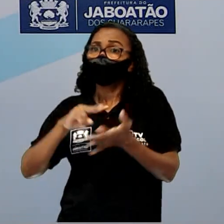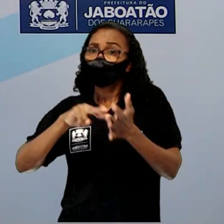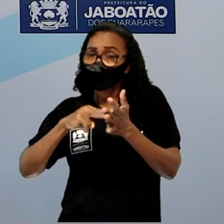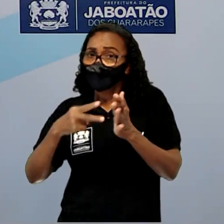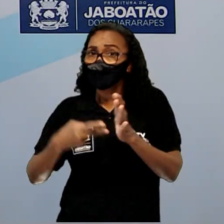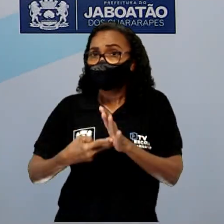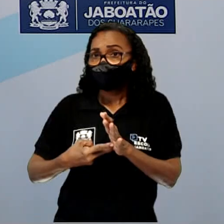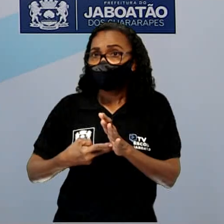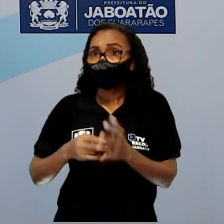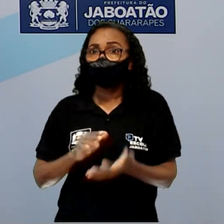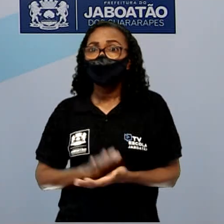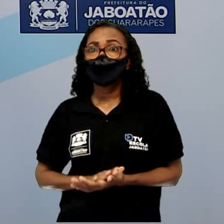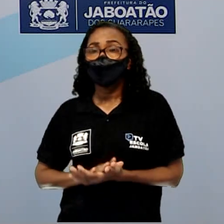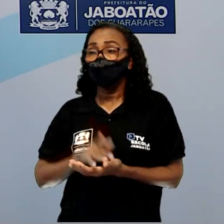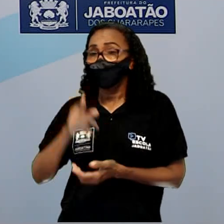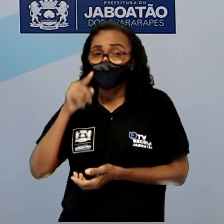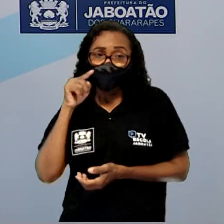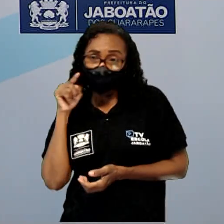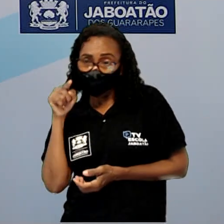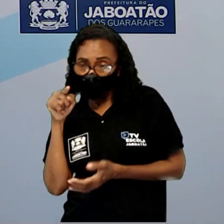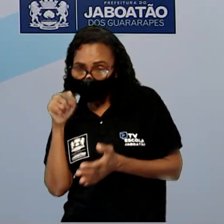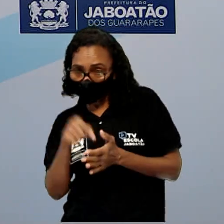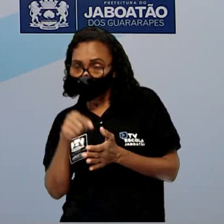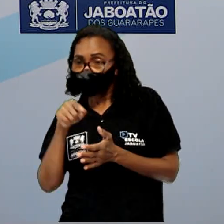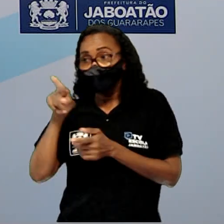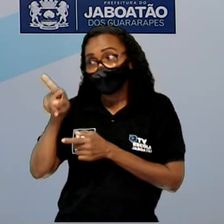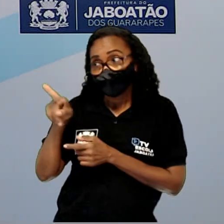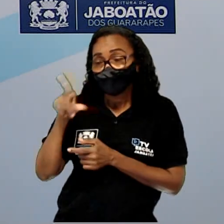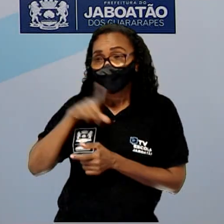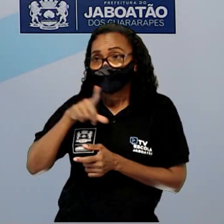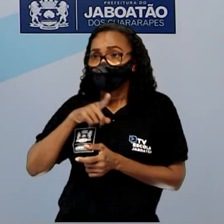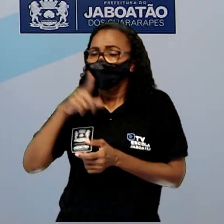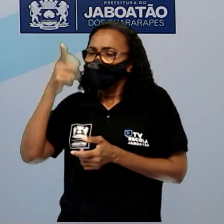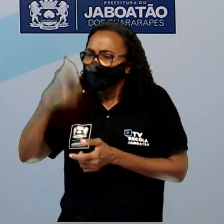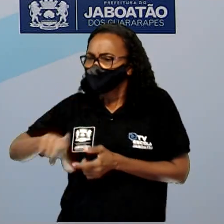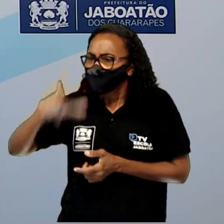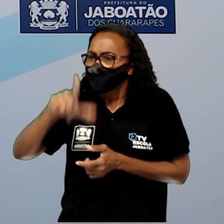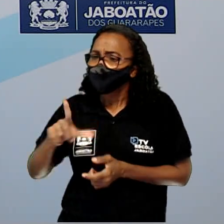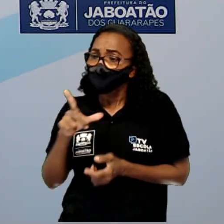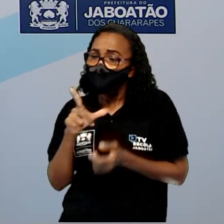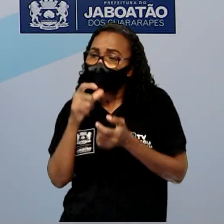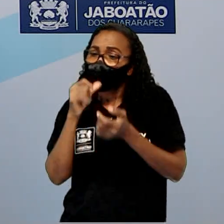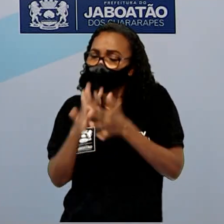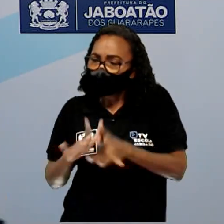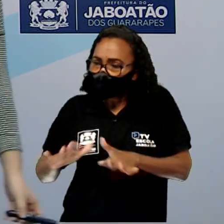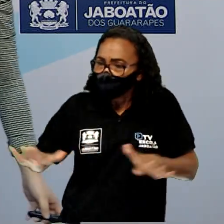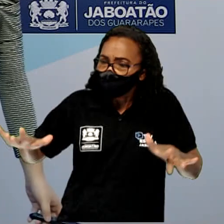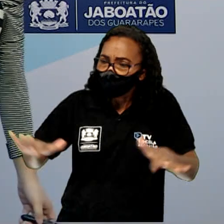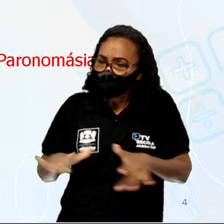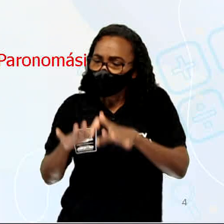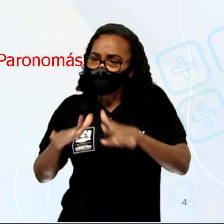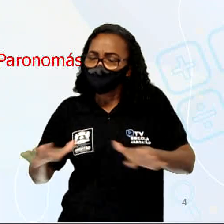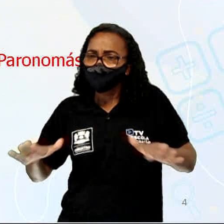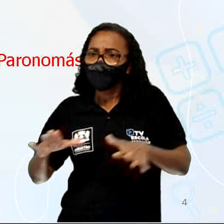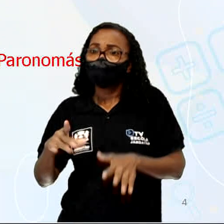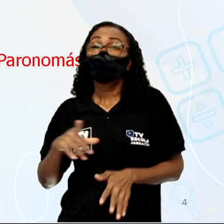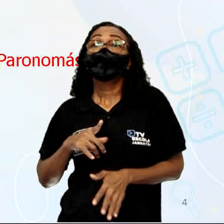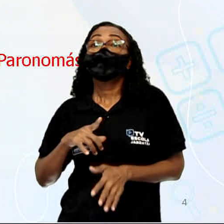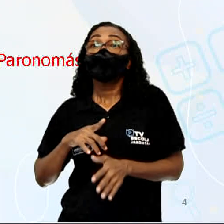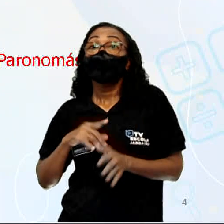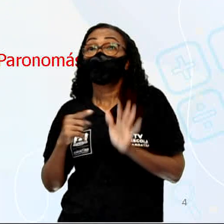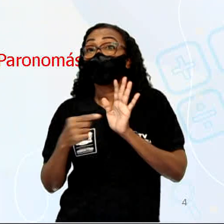Aqui, nessa repetição de mar aberto, nós vamos ter uma figura chamada de anáfra, como vocês estão acompanhando aqui na tela.